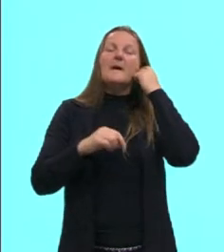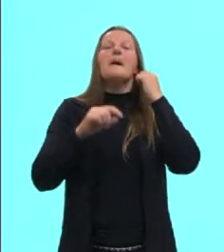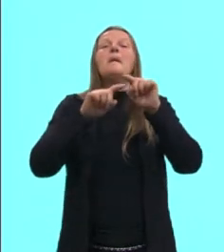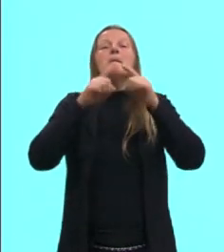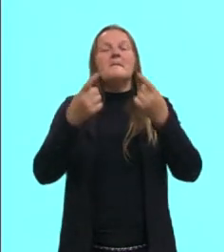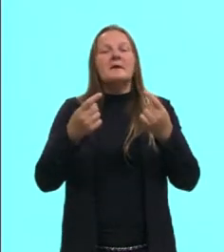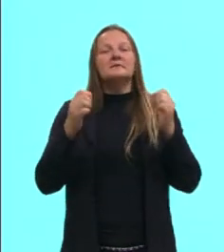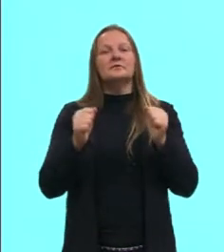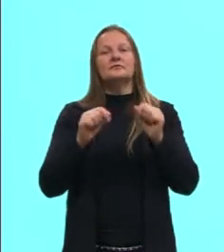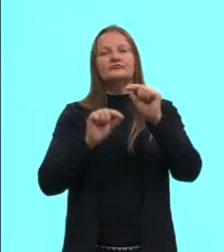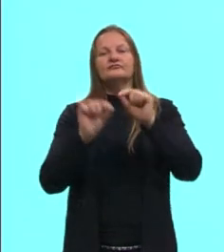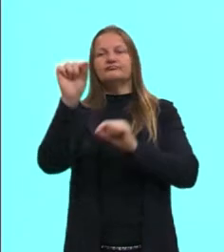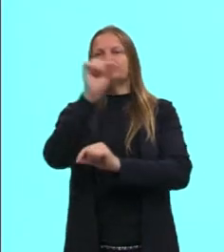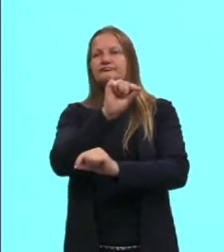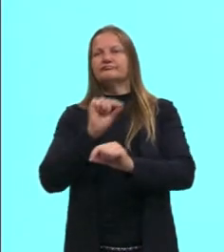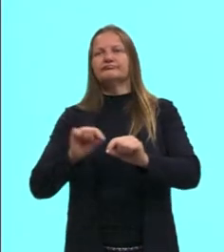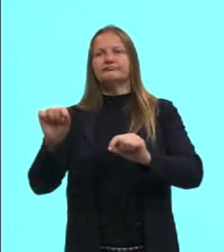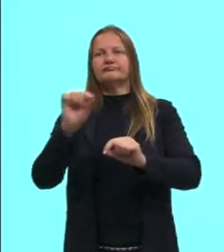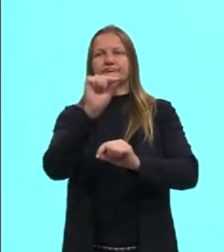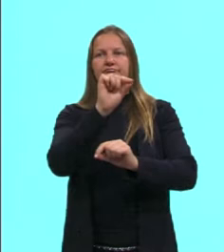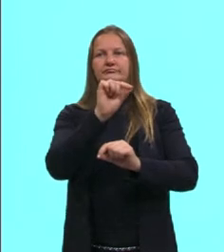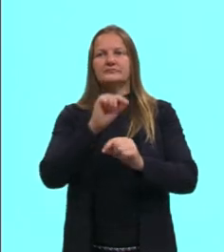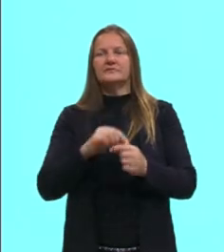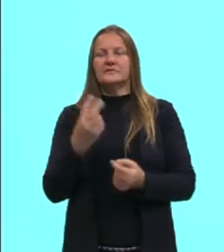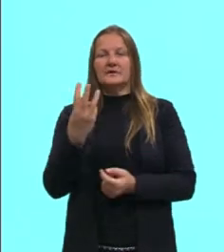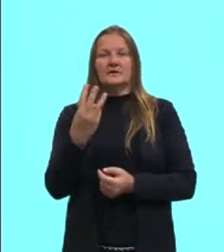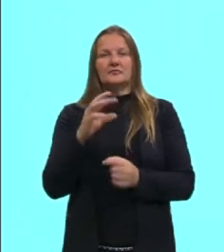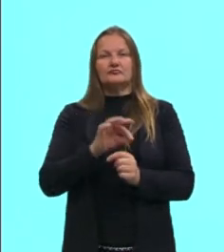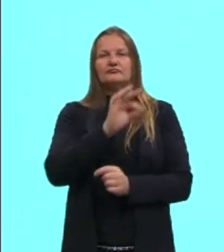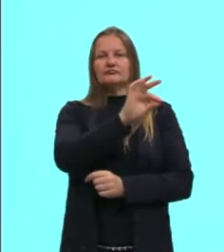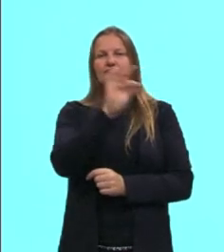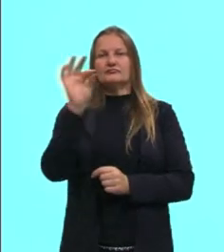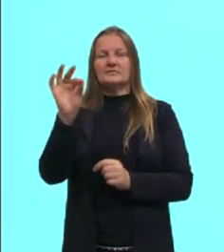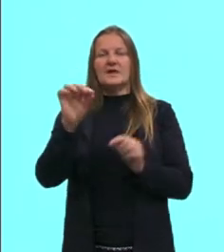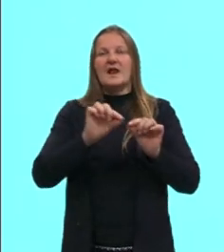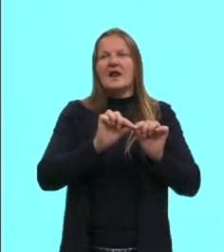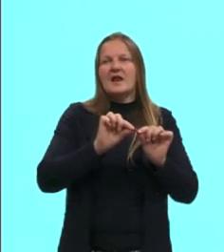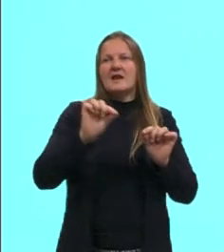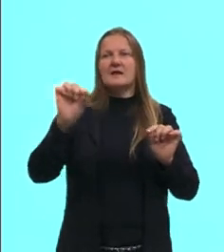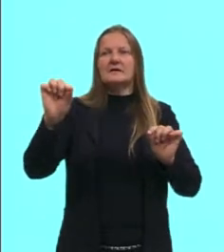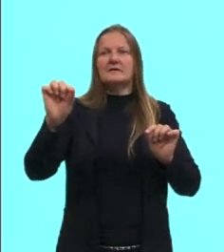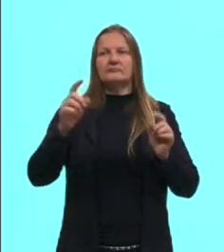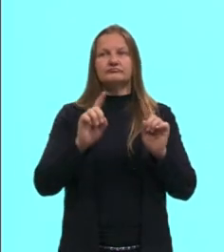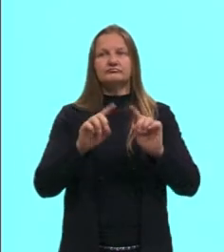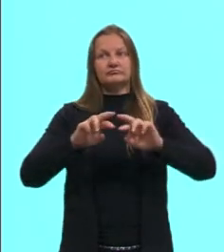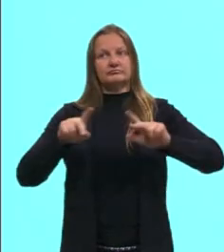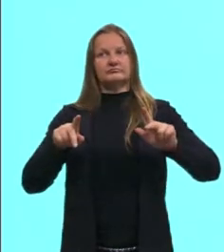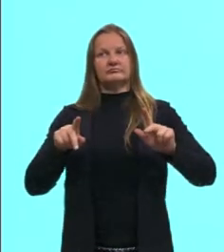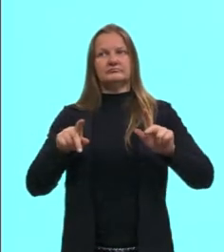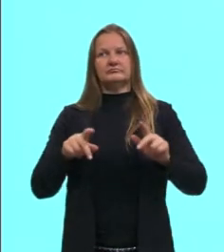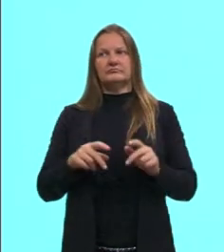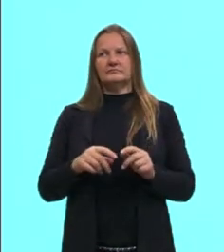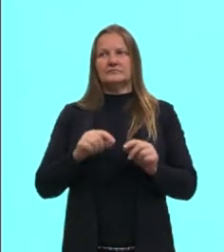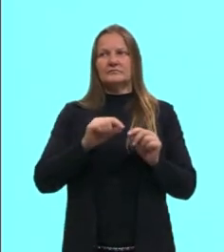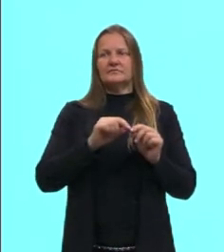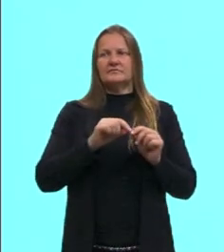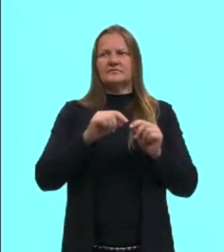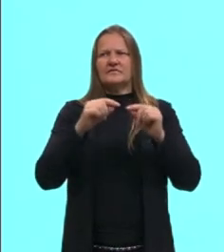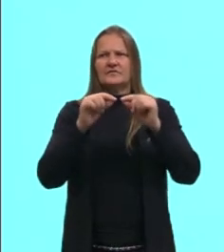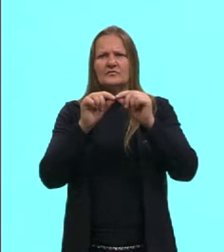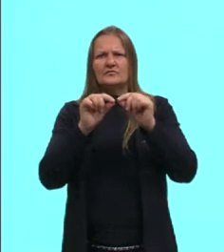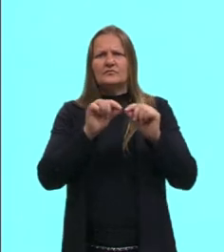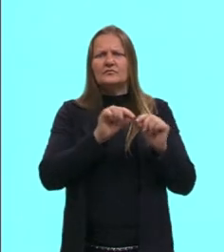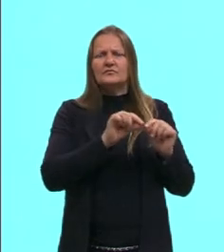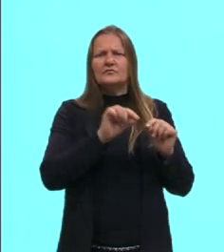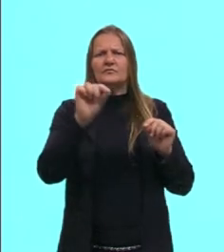eles são pontos que, aqui nós temos três pontos, né? O D, o E e o F. E a gente não consegue afirmar que eles